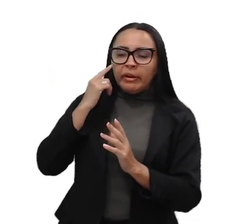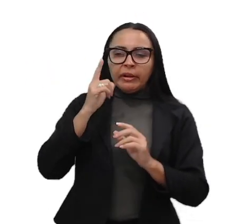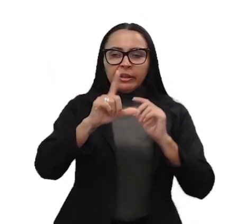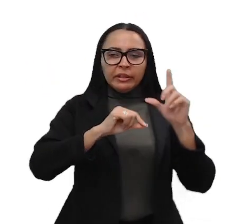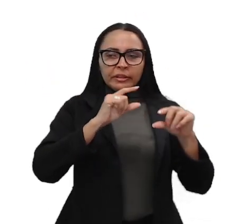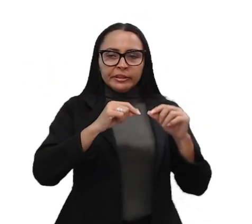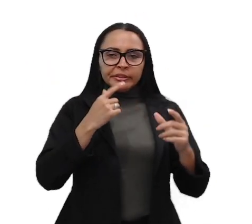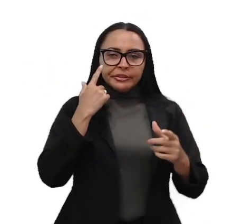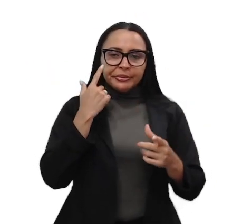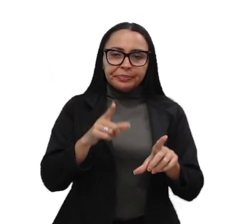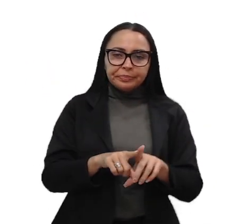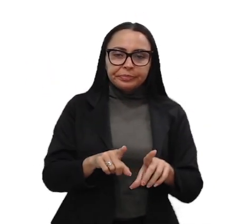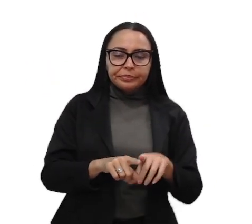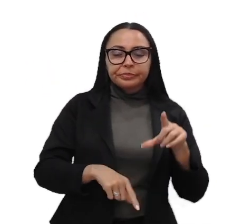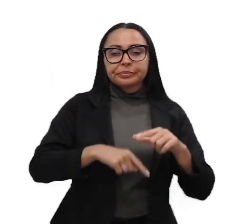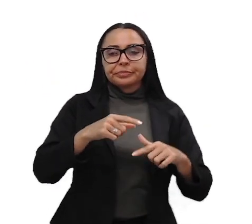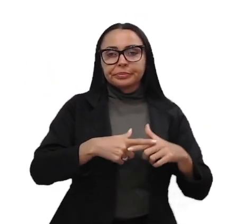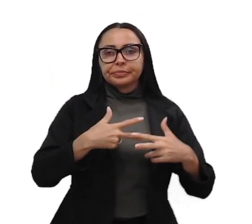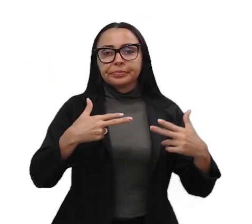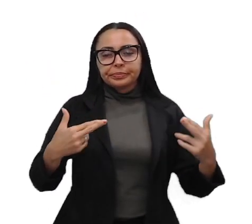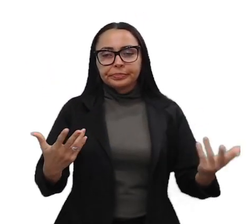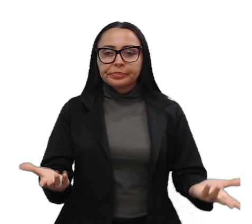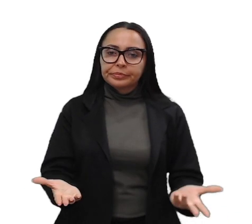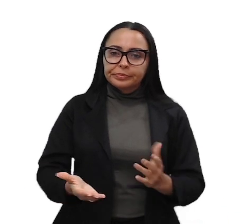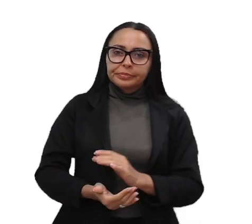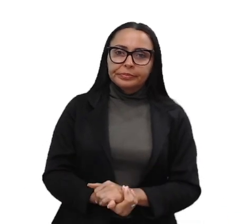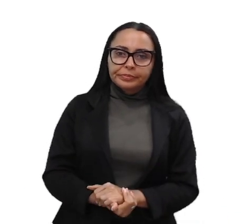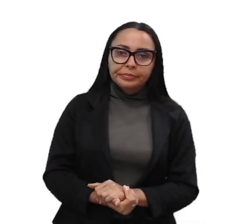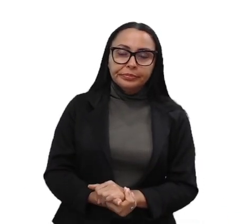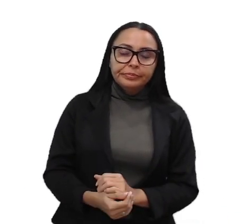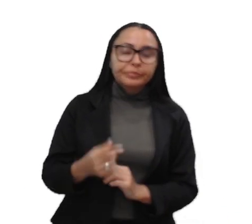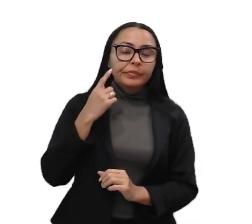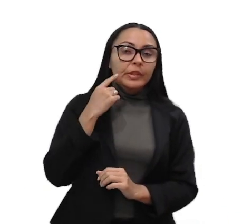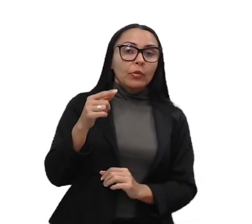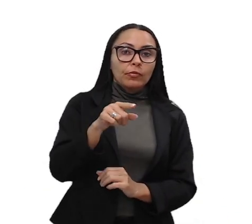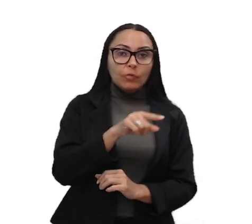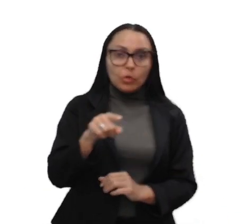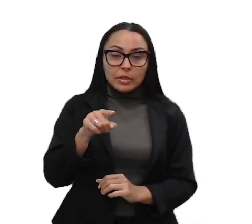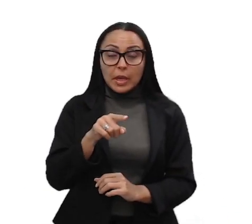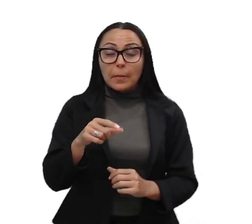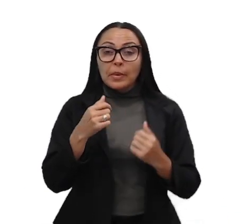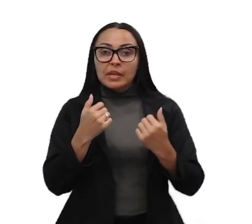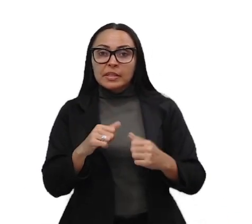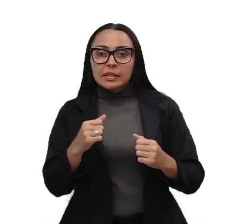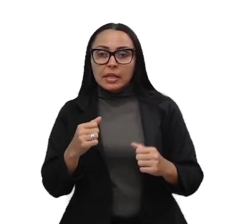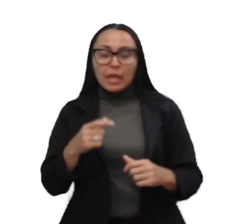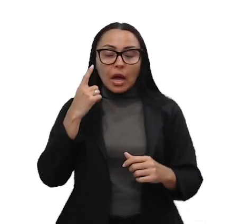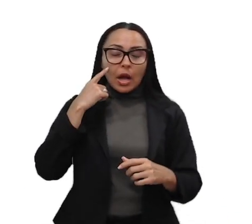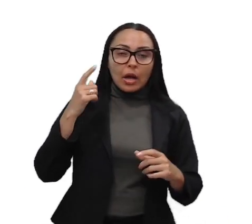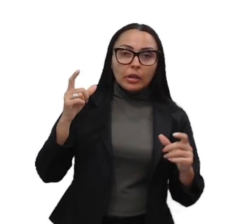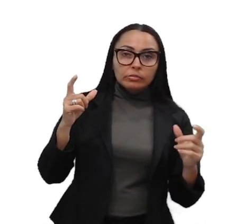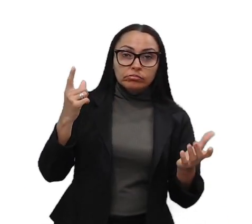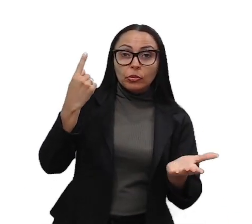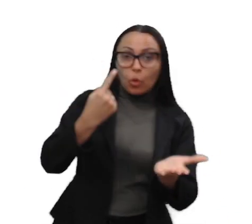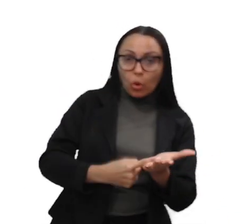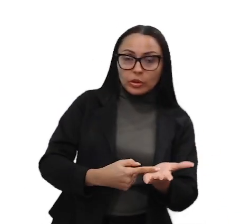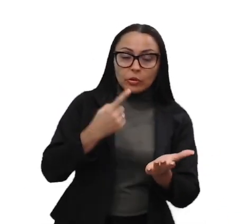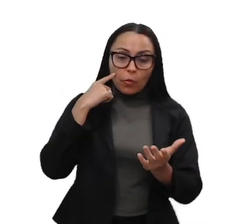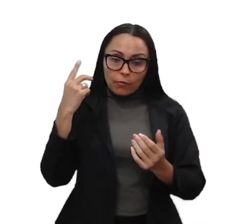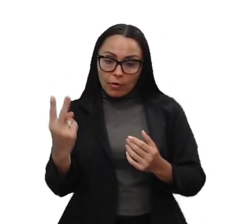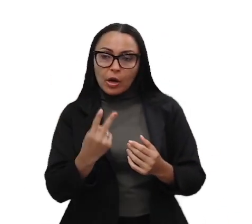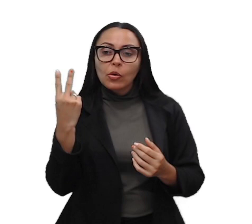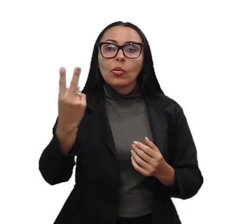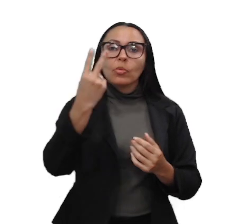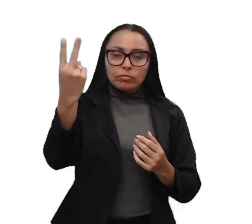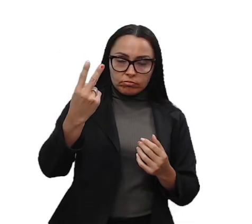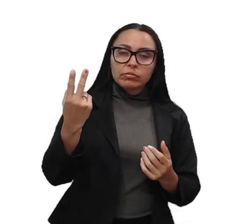e as compras dos produtos que foram sugeridos. Então você, claro, tem que estar acordando com o seu cliente o valor dessa